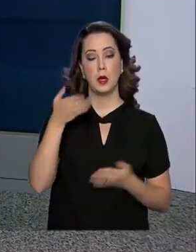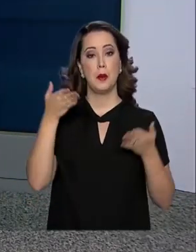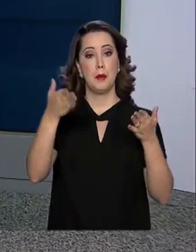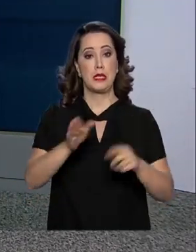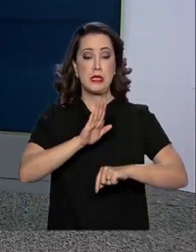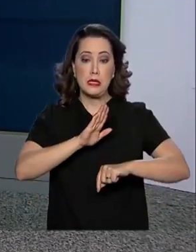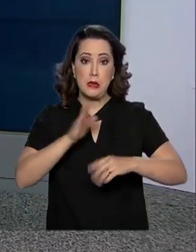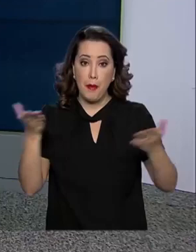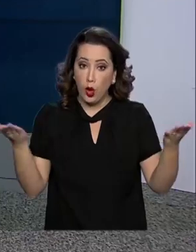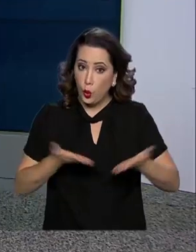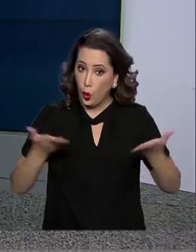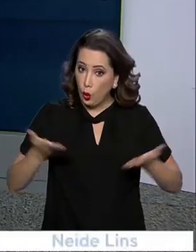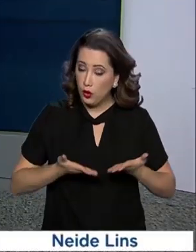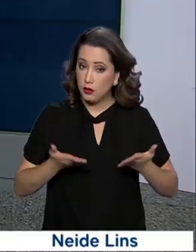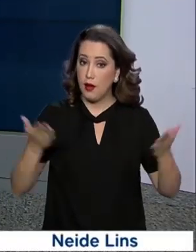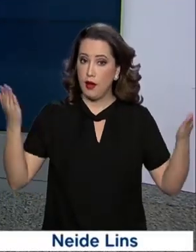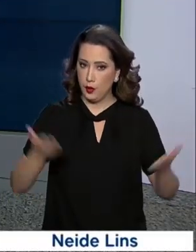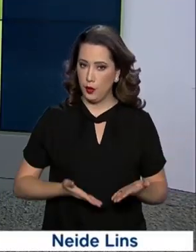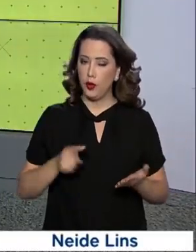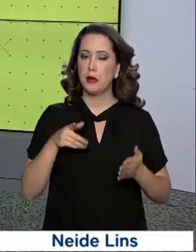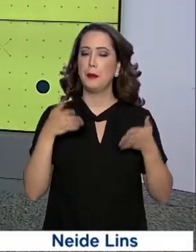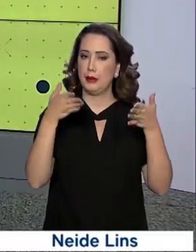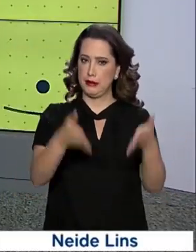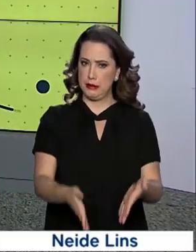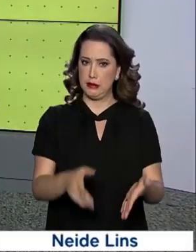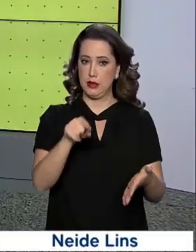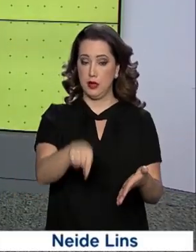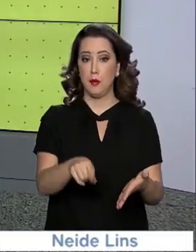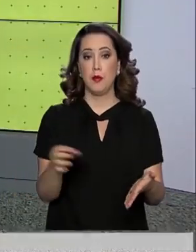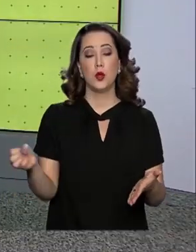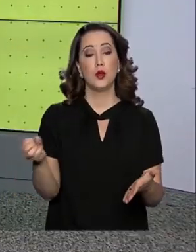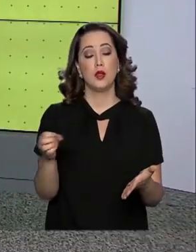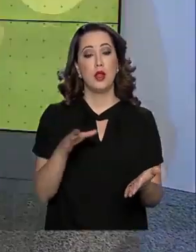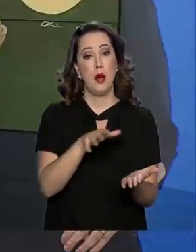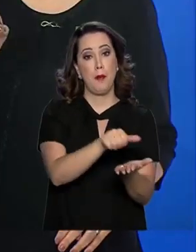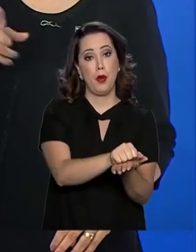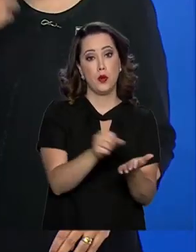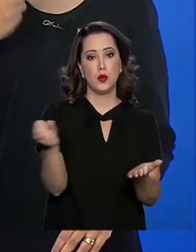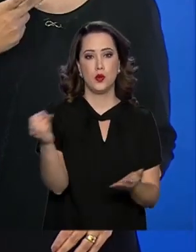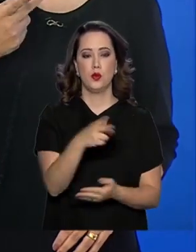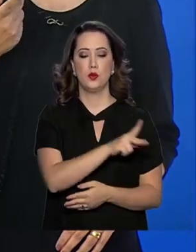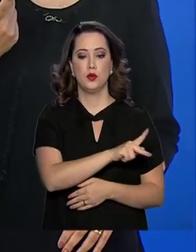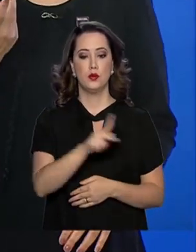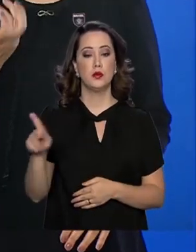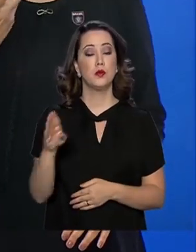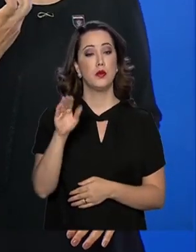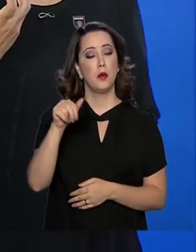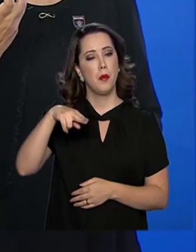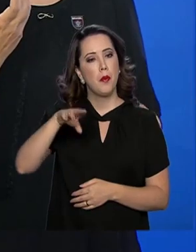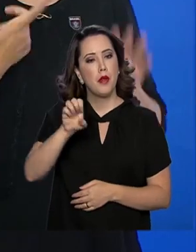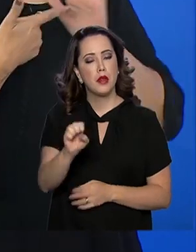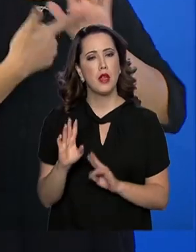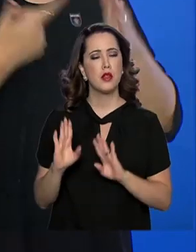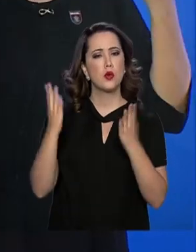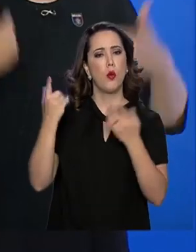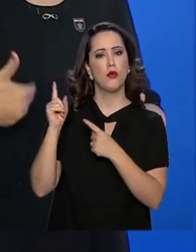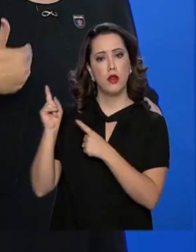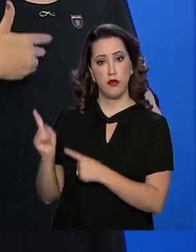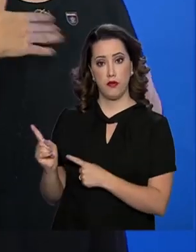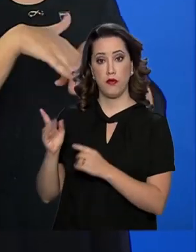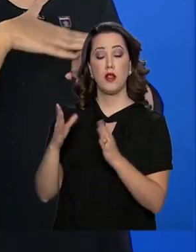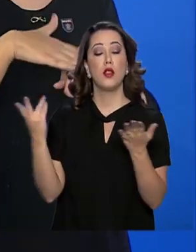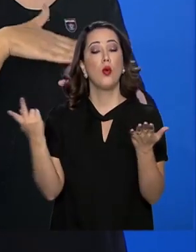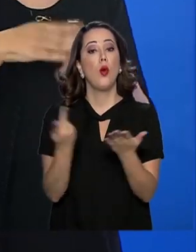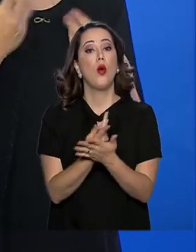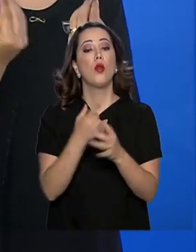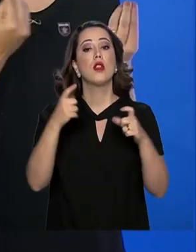participa neste momento da posse do novo presidente do BNDES, Gustavo Montesano. O evento é no Palácio do